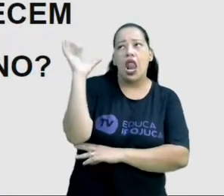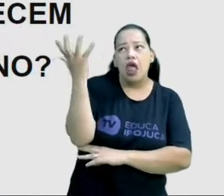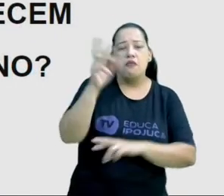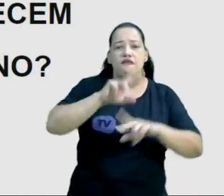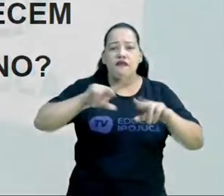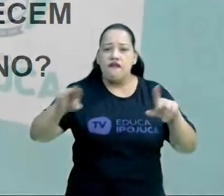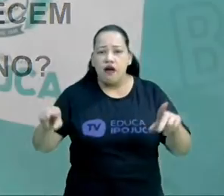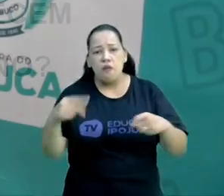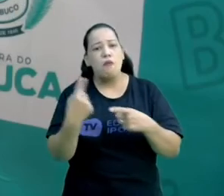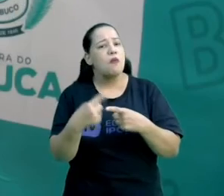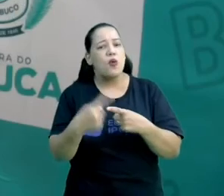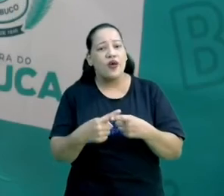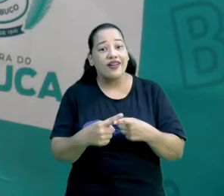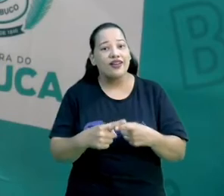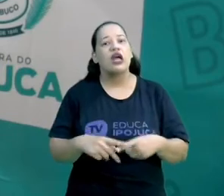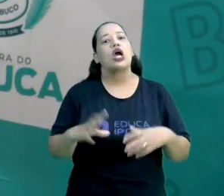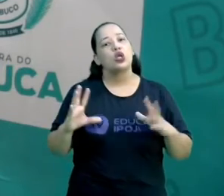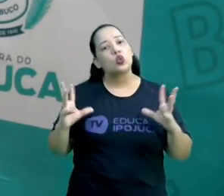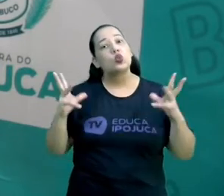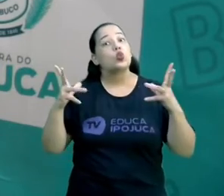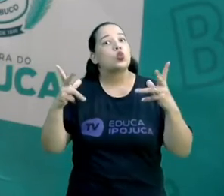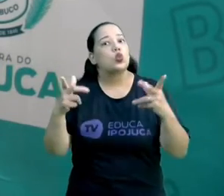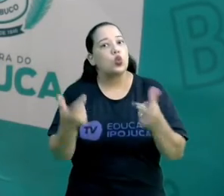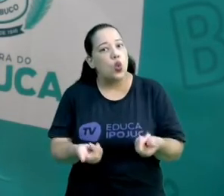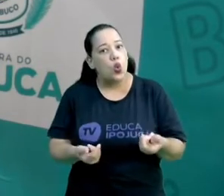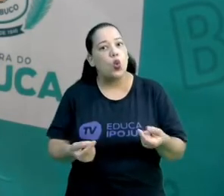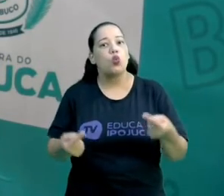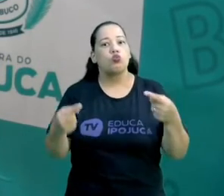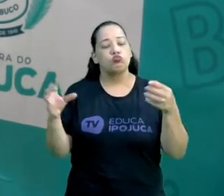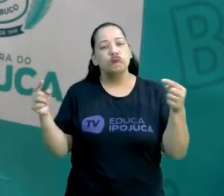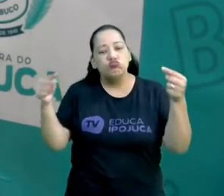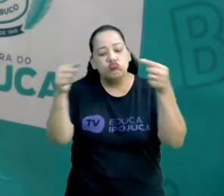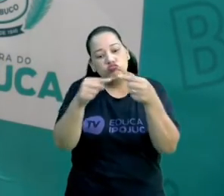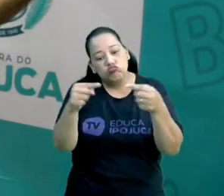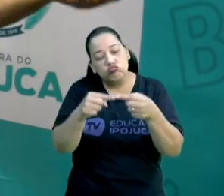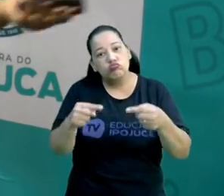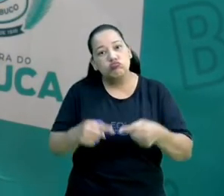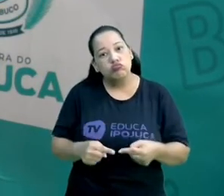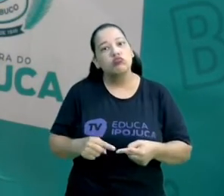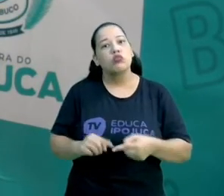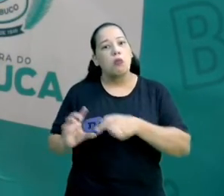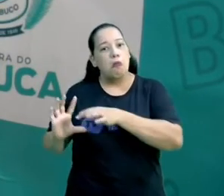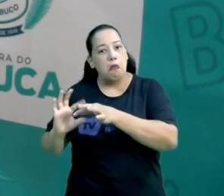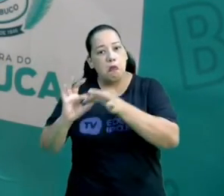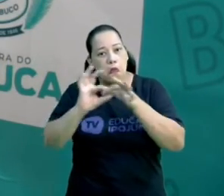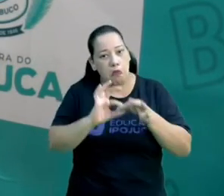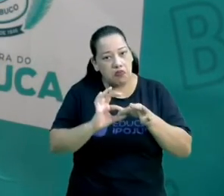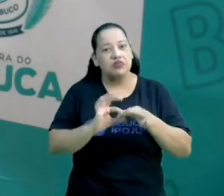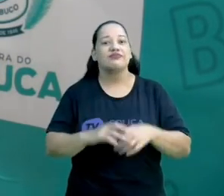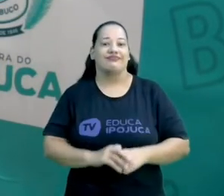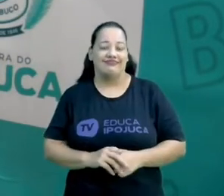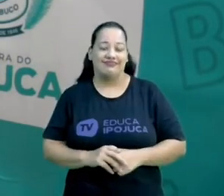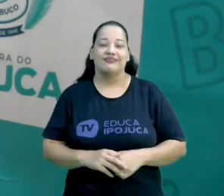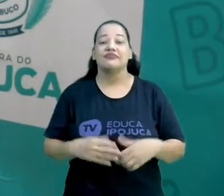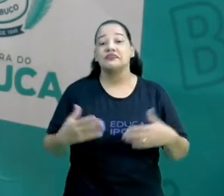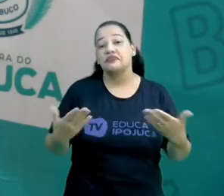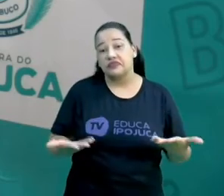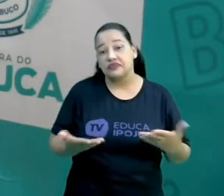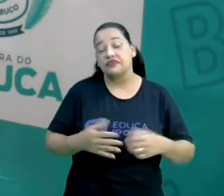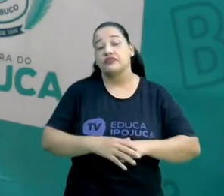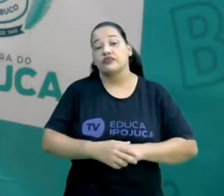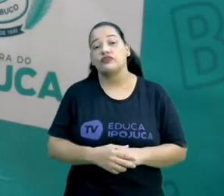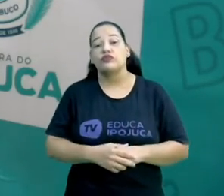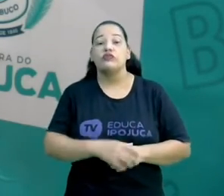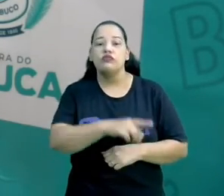vai ver que todos eles estão interligados, que um depende do outro, para que tudo venha a acontecer. Então, a primeira